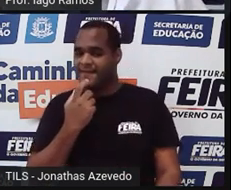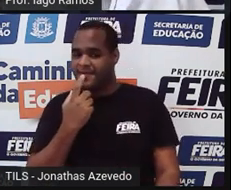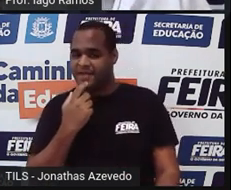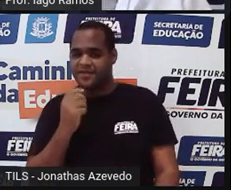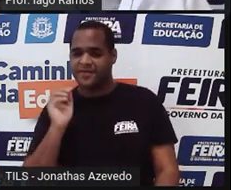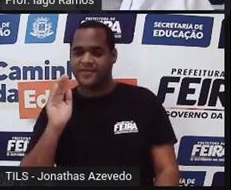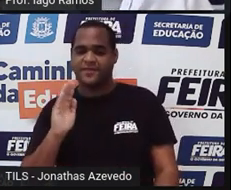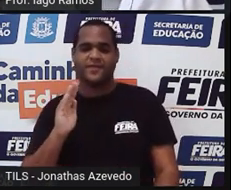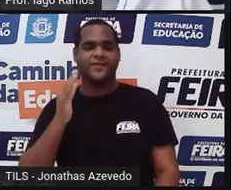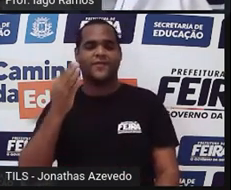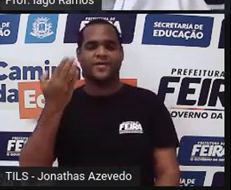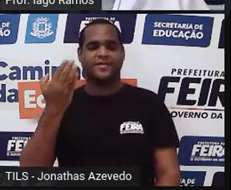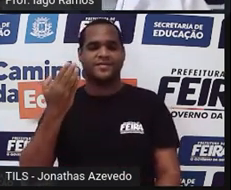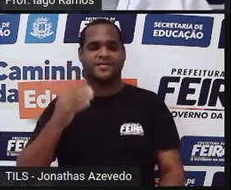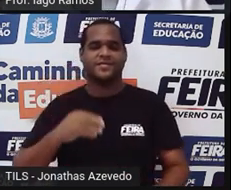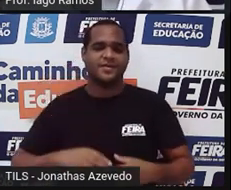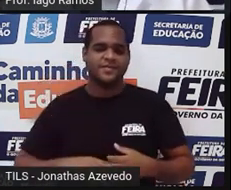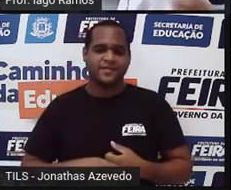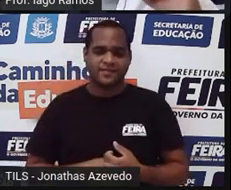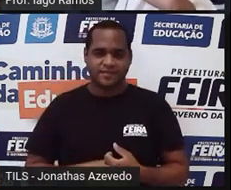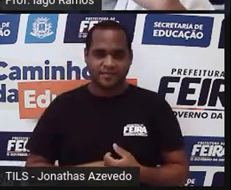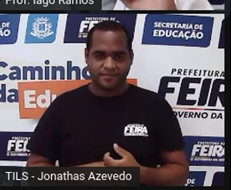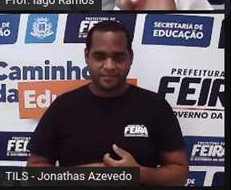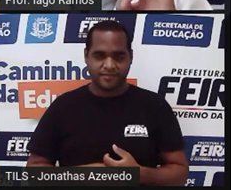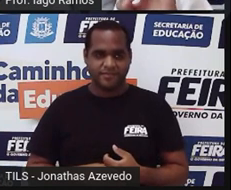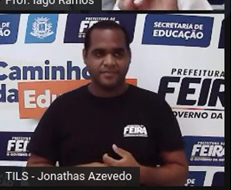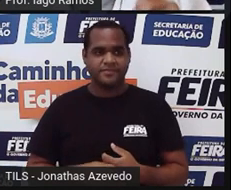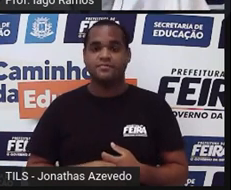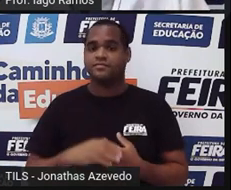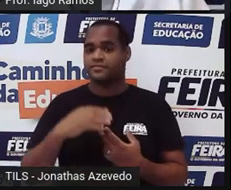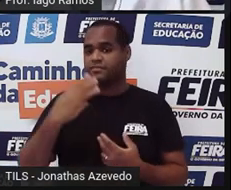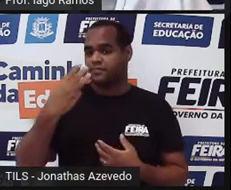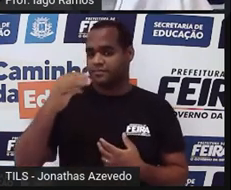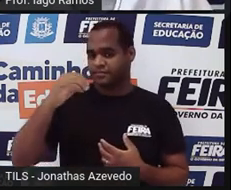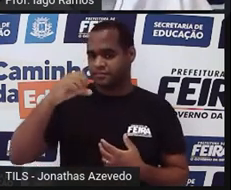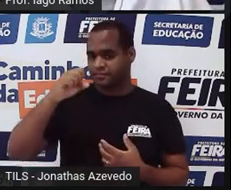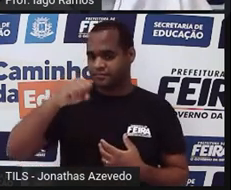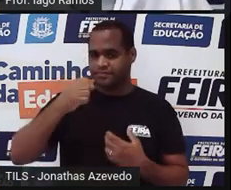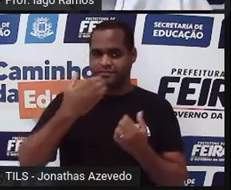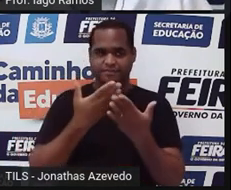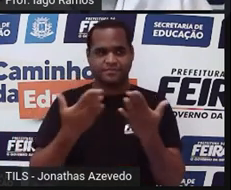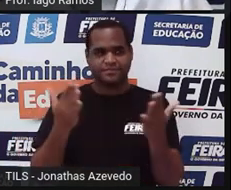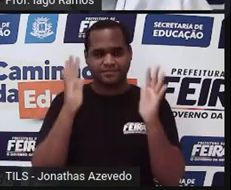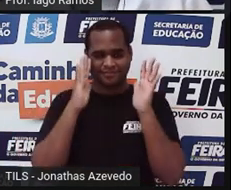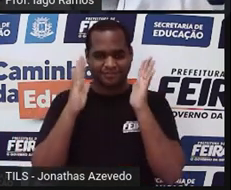botãozinho vermelho que aparece na tela para falso. Vou te dar 30 segundos pra você pensar.